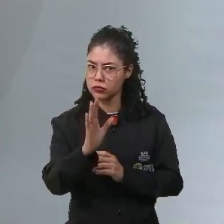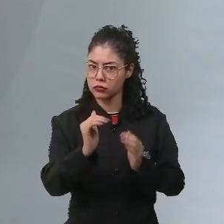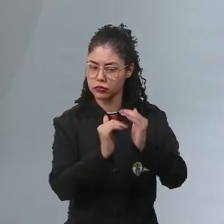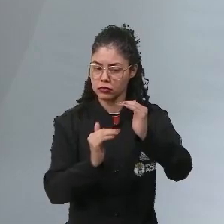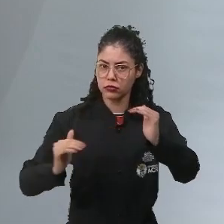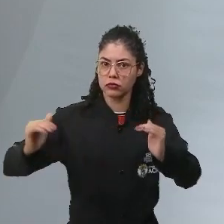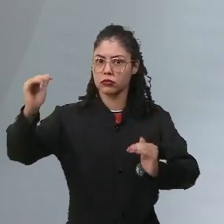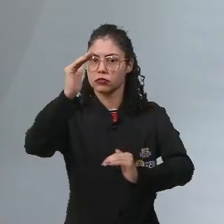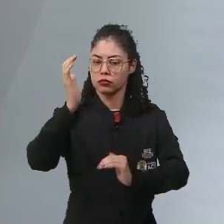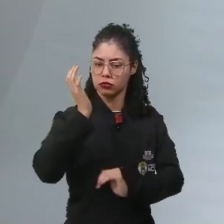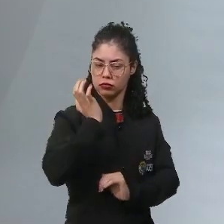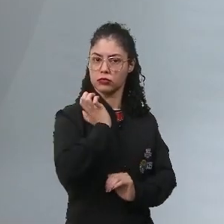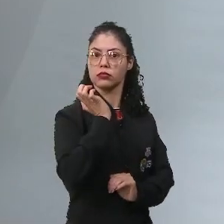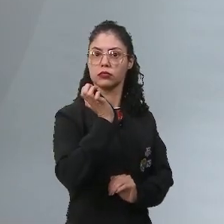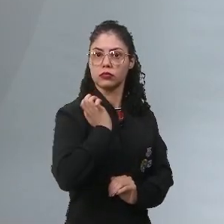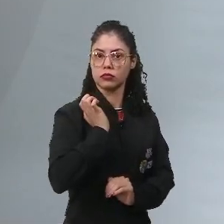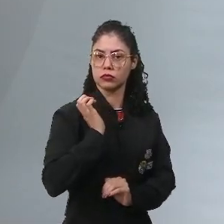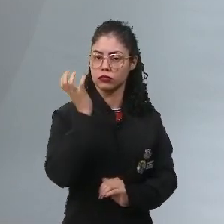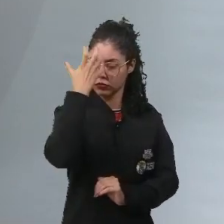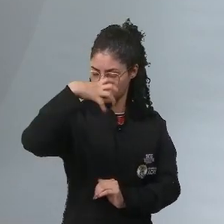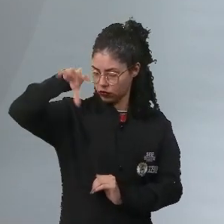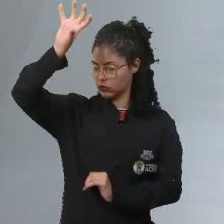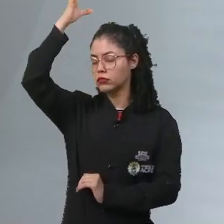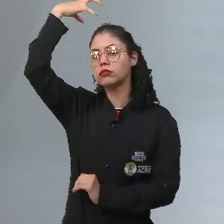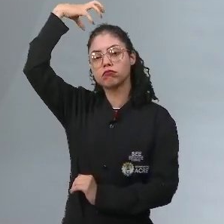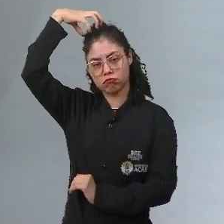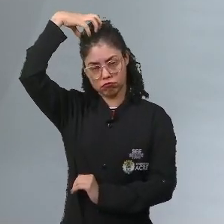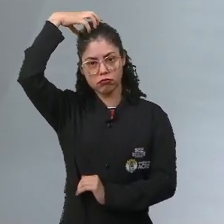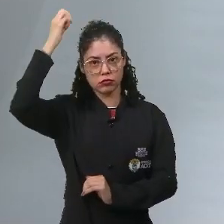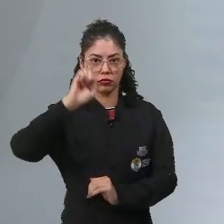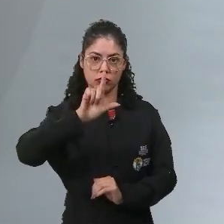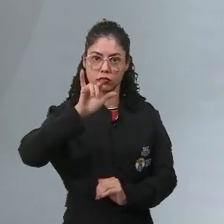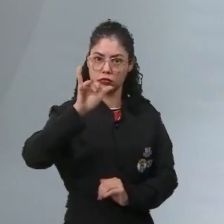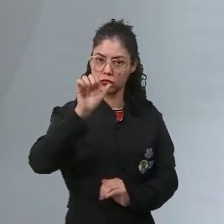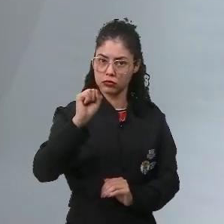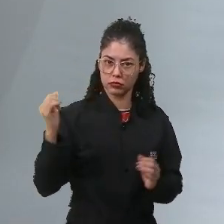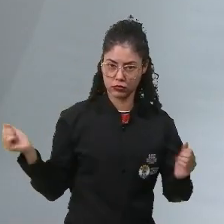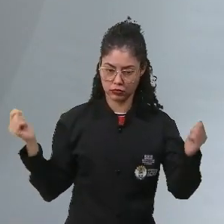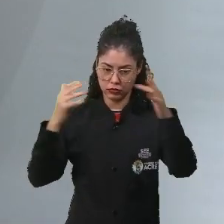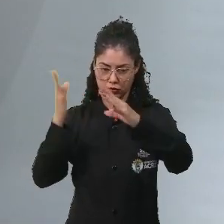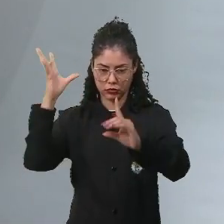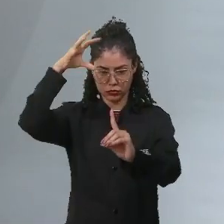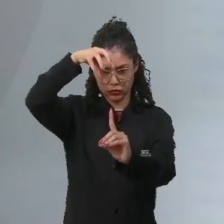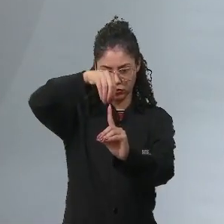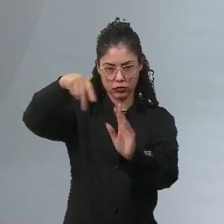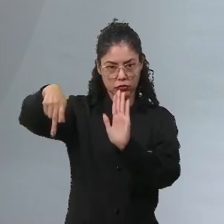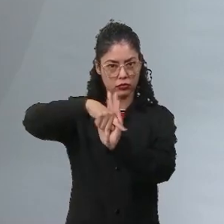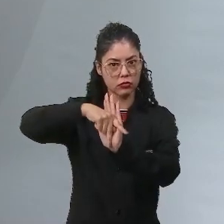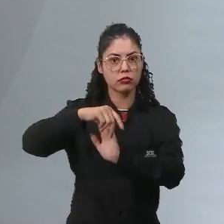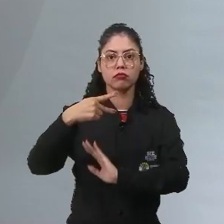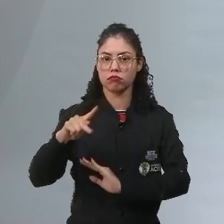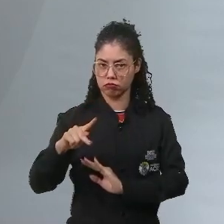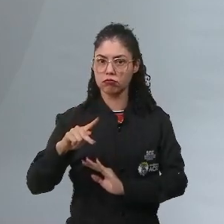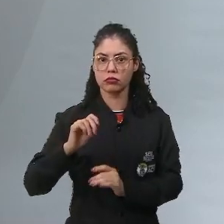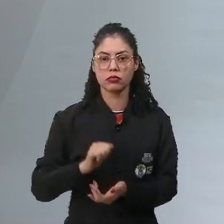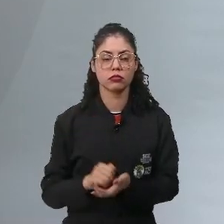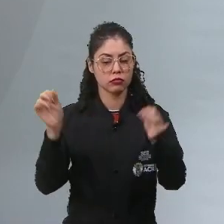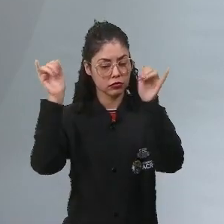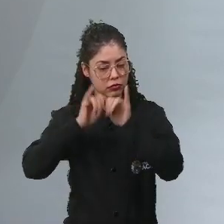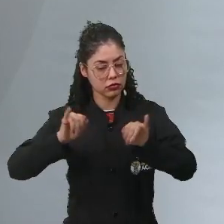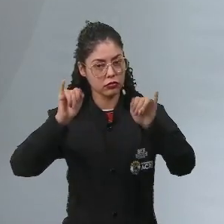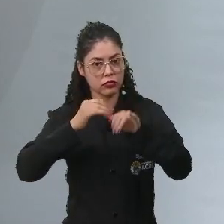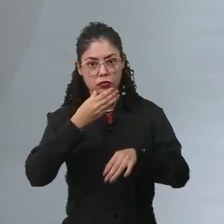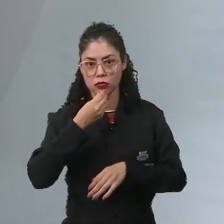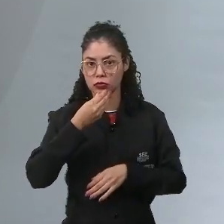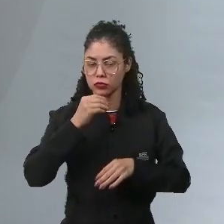dominantes, e mais especificamente o rei, o rei Luí XVI, que tinha uma política mais centralizadora. Então, essa declaração dos direitos do homem e do cidadão,